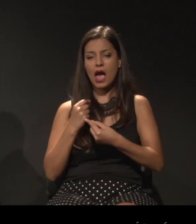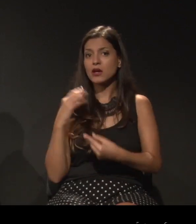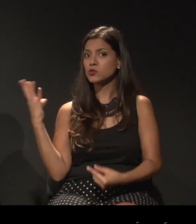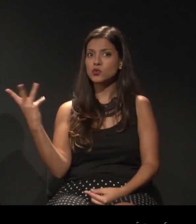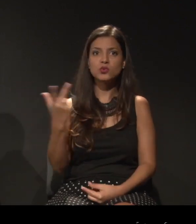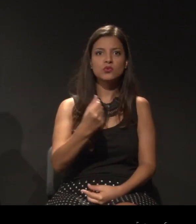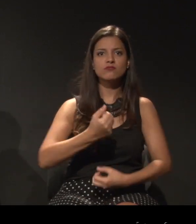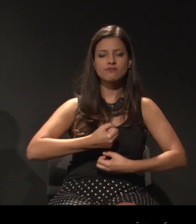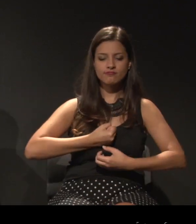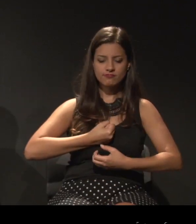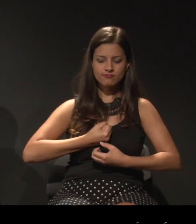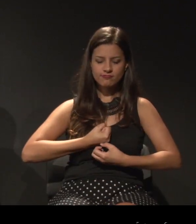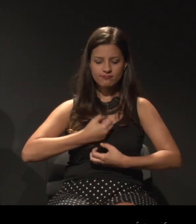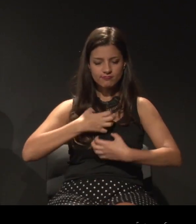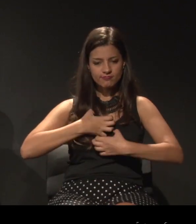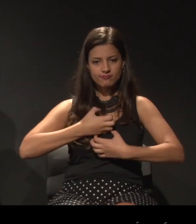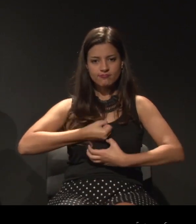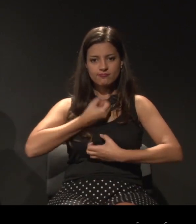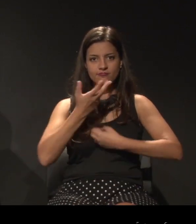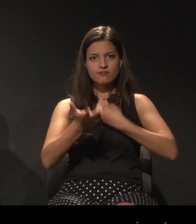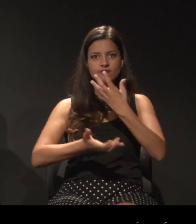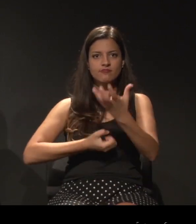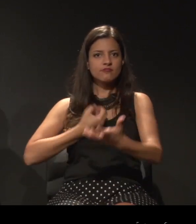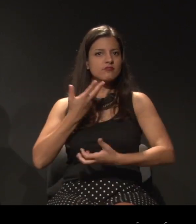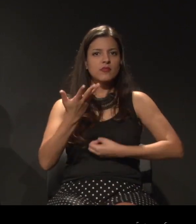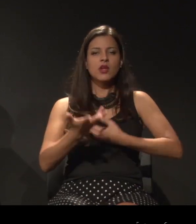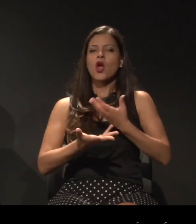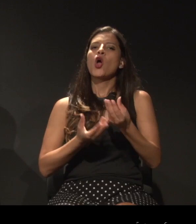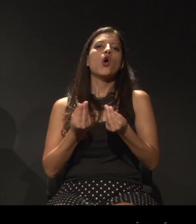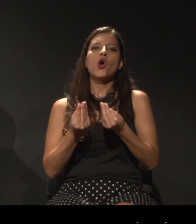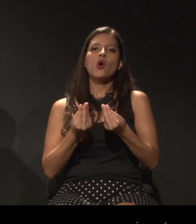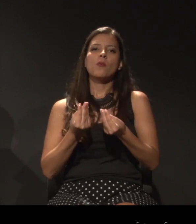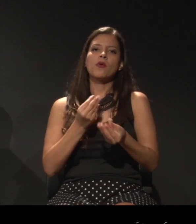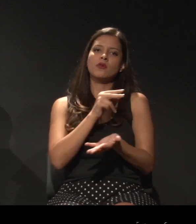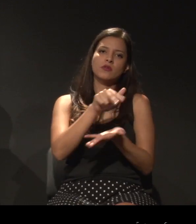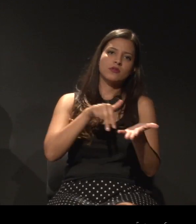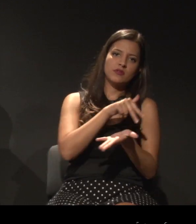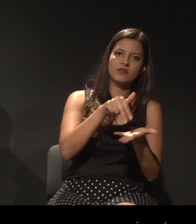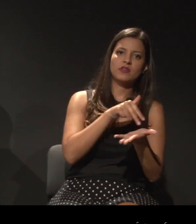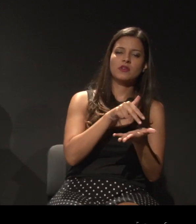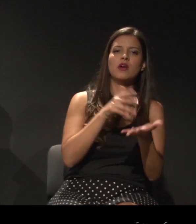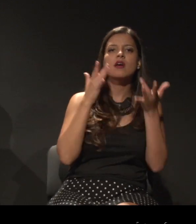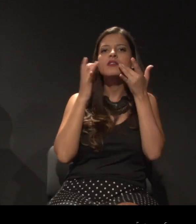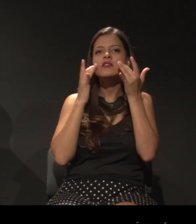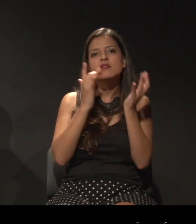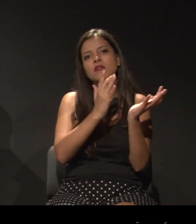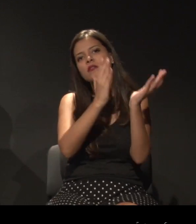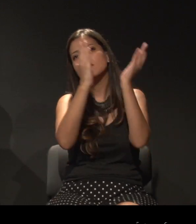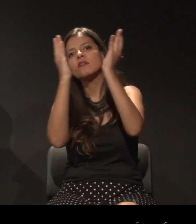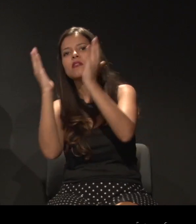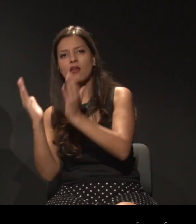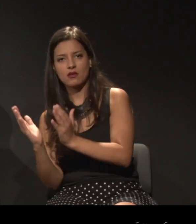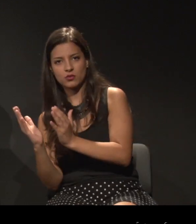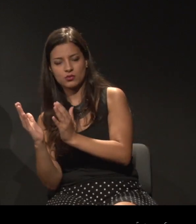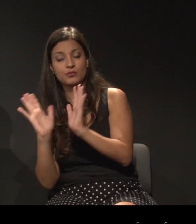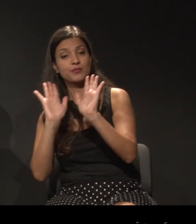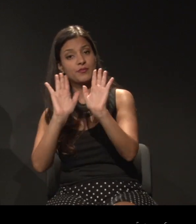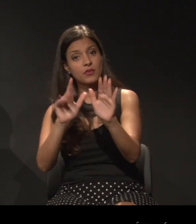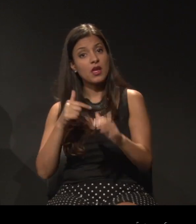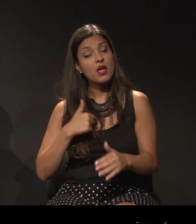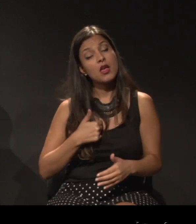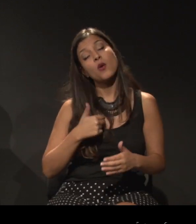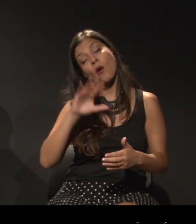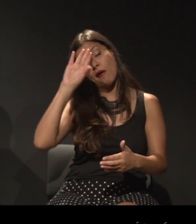Traduzir isso para uma coreografia, para uma cena teatral. Eu acredito que, para a gente...